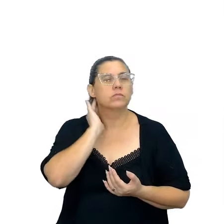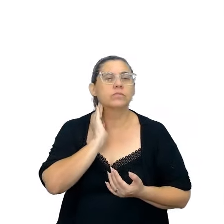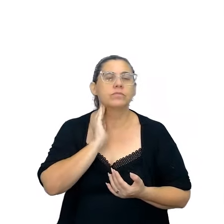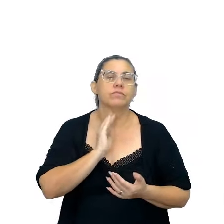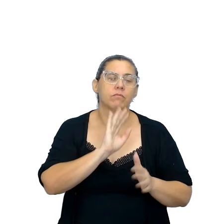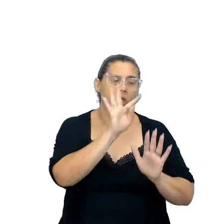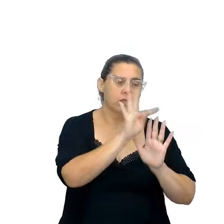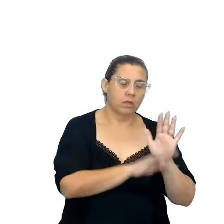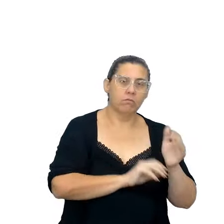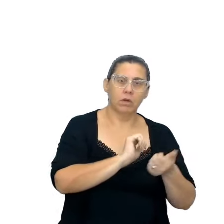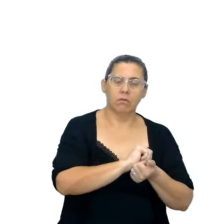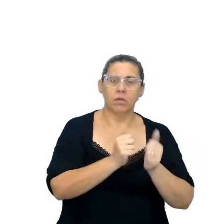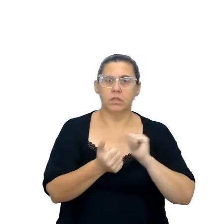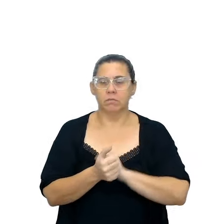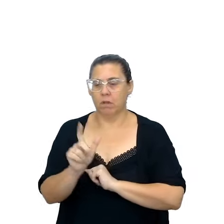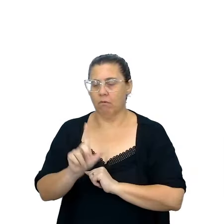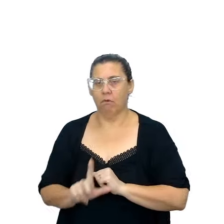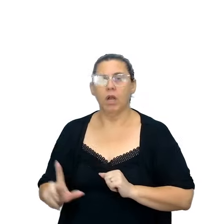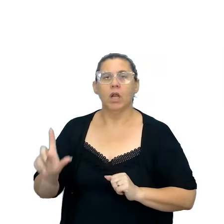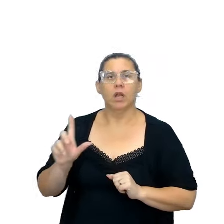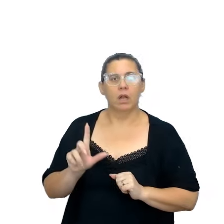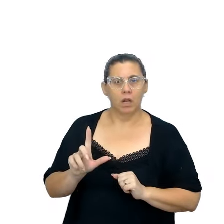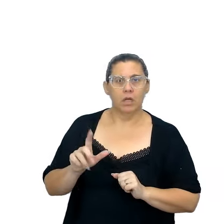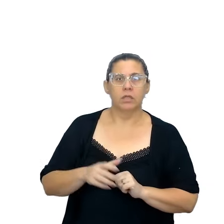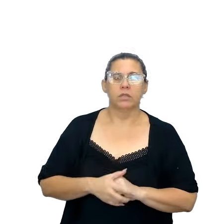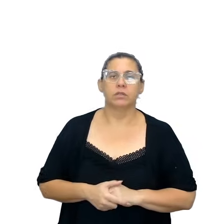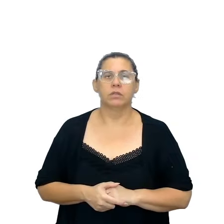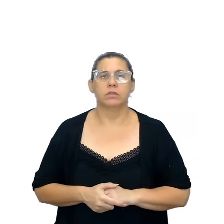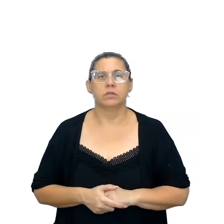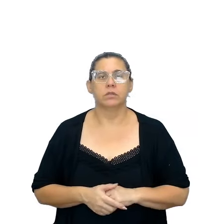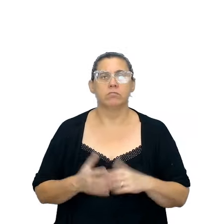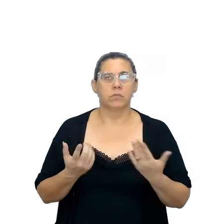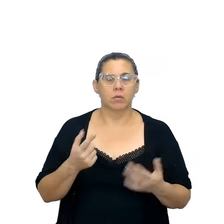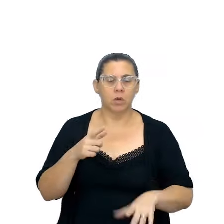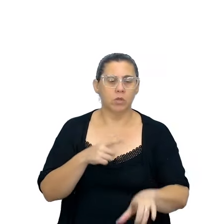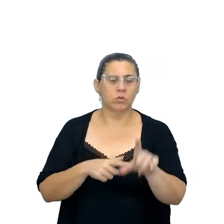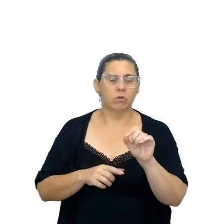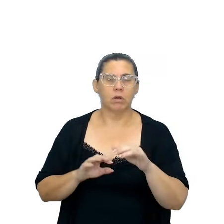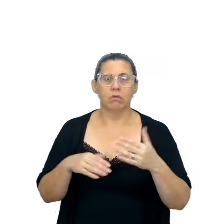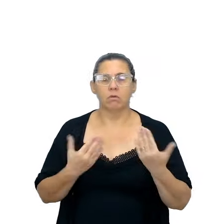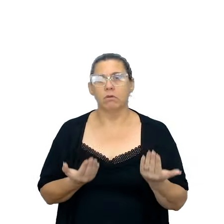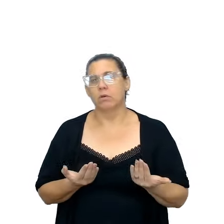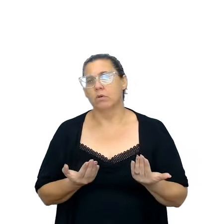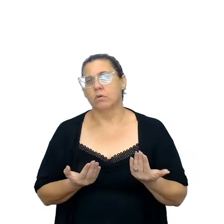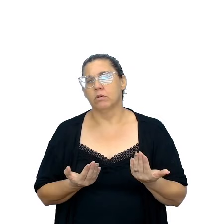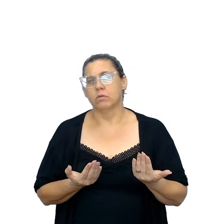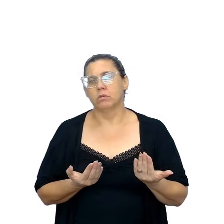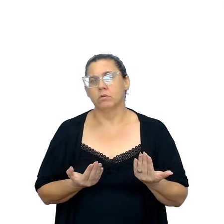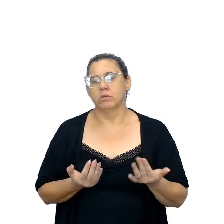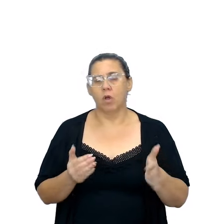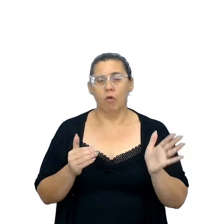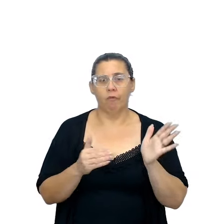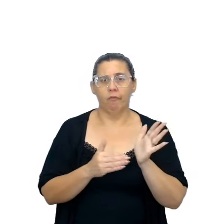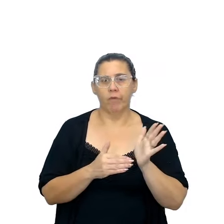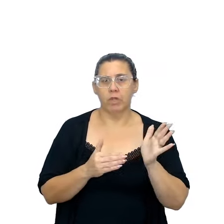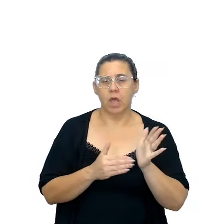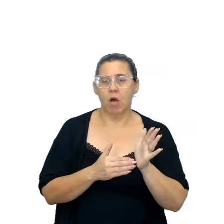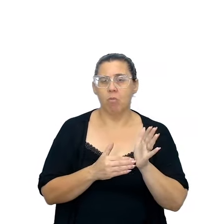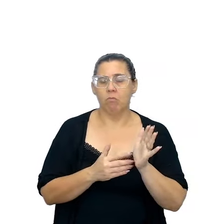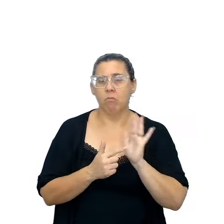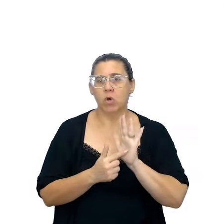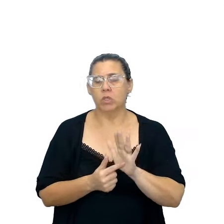de obras textuais, literárias, vamos definir o que é que nós vamos no final das contas